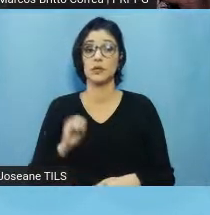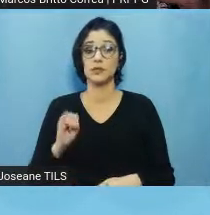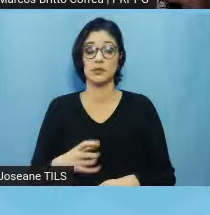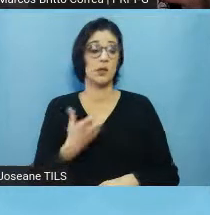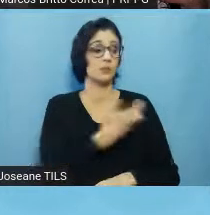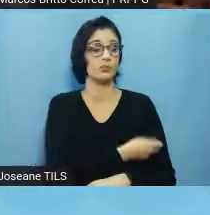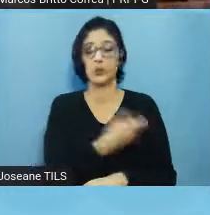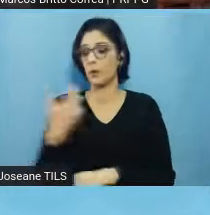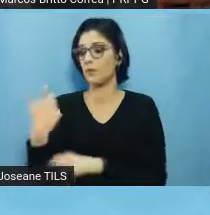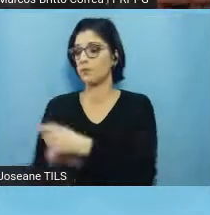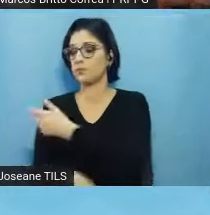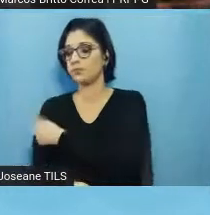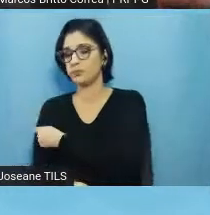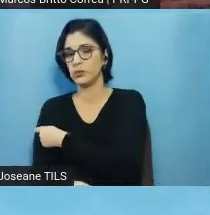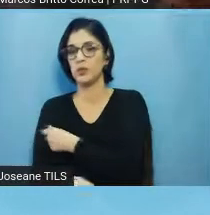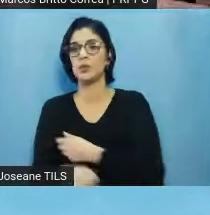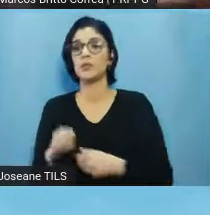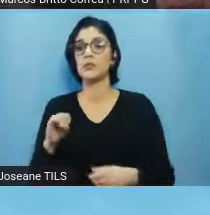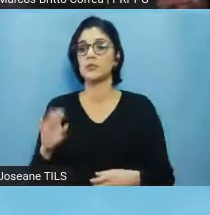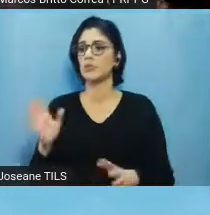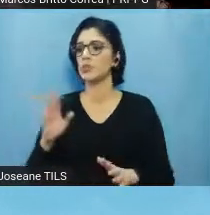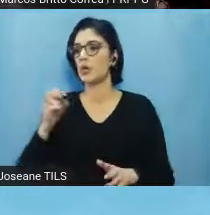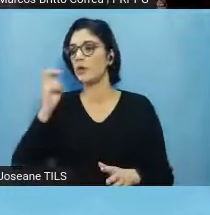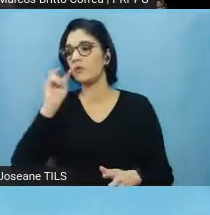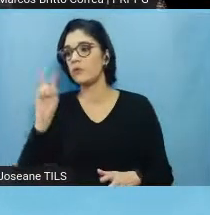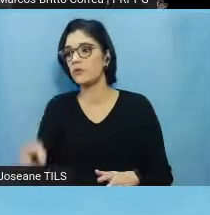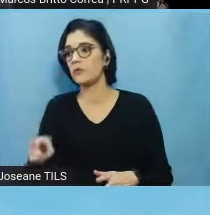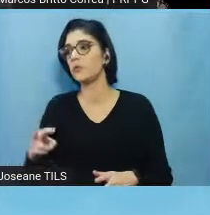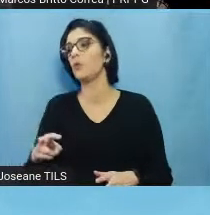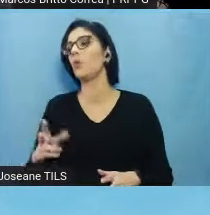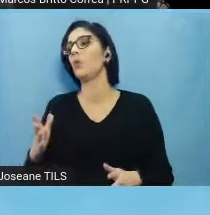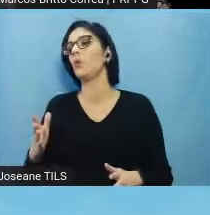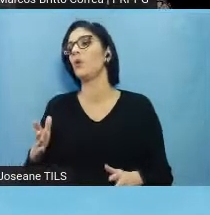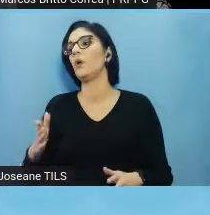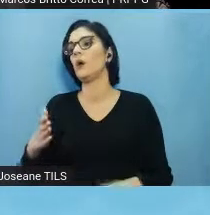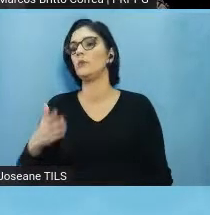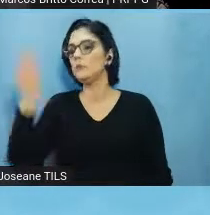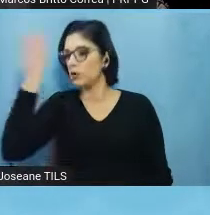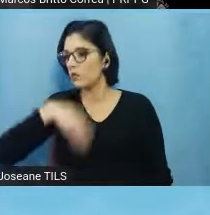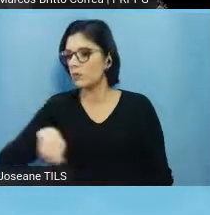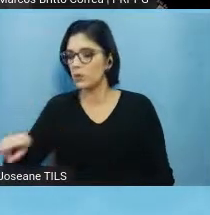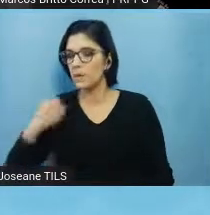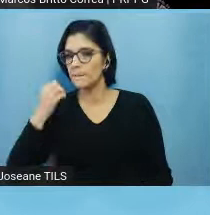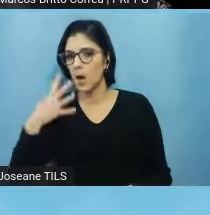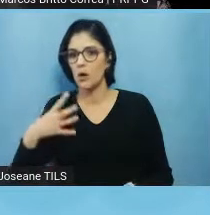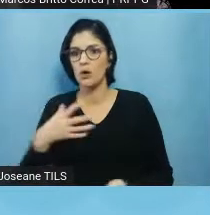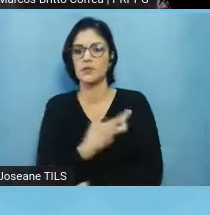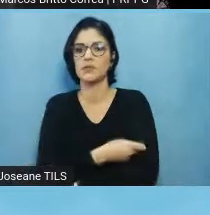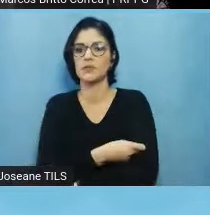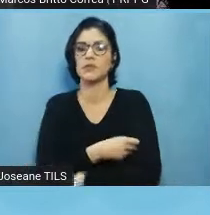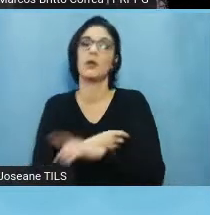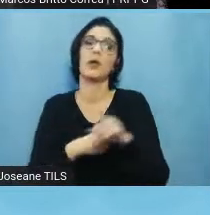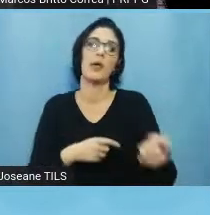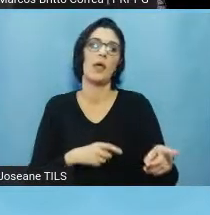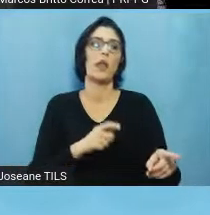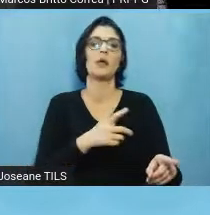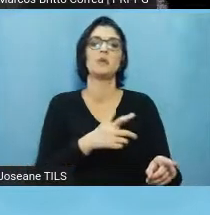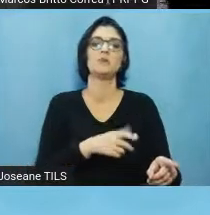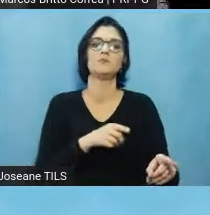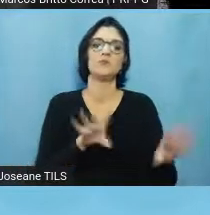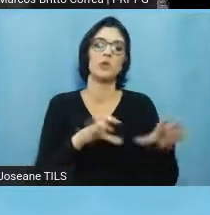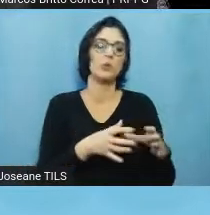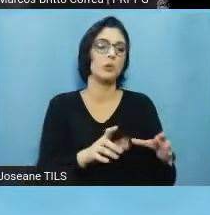a eficácia da vacina, ele tem que receber gratuitamente, prioritariamente, a vacina que funciona, né, isso tem que ser garantido de forma